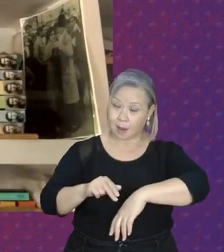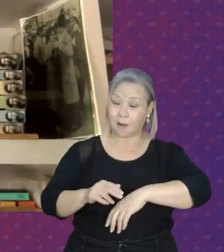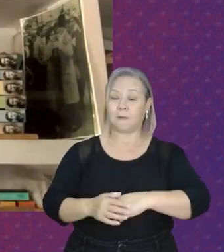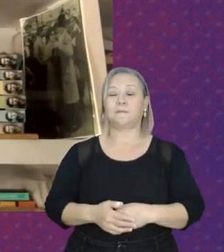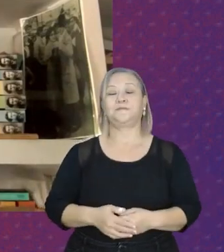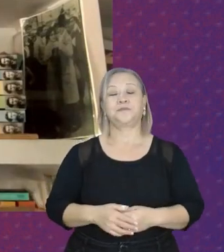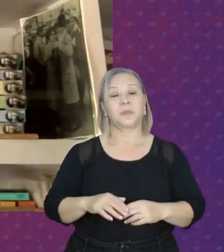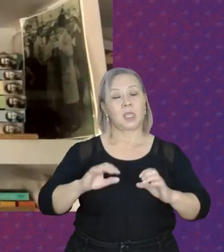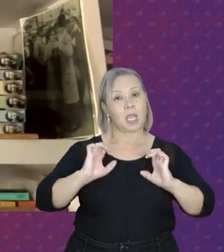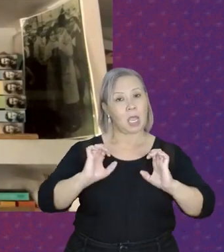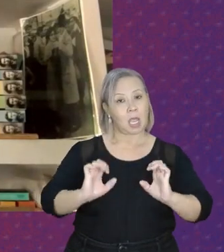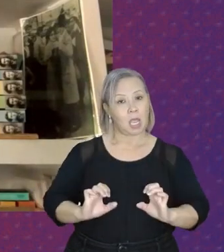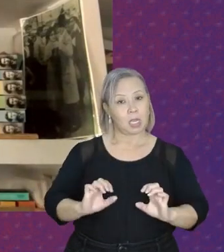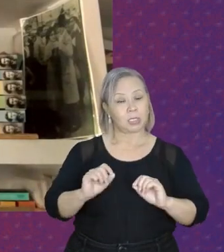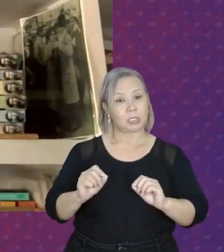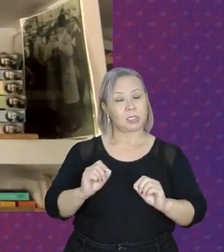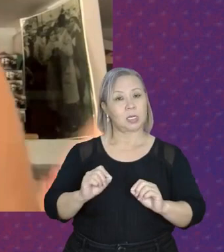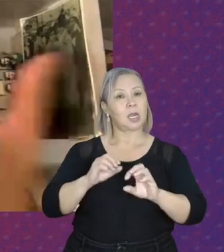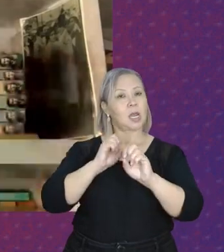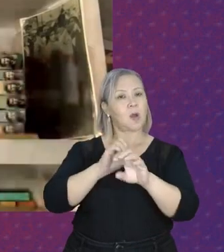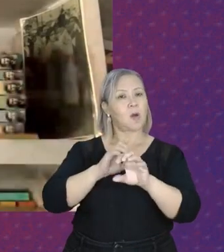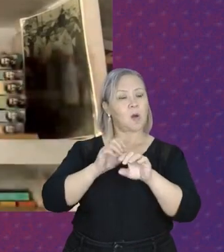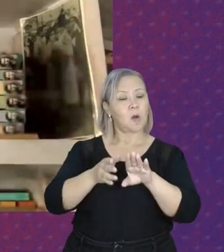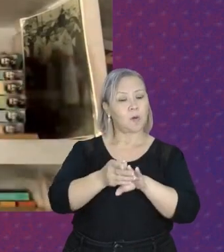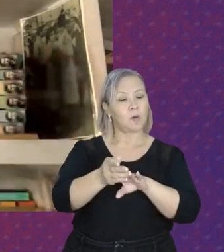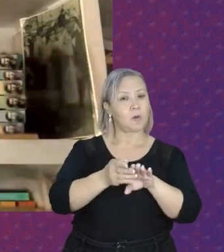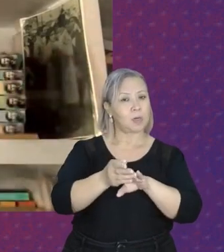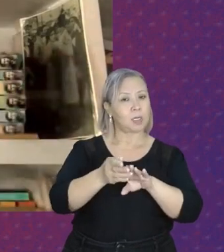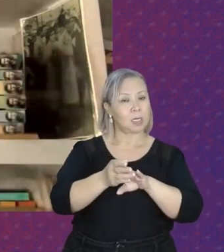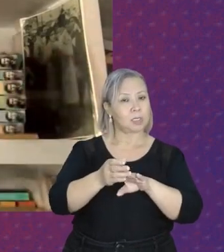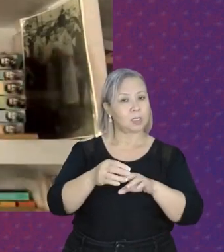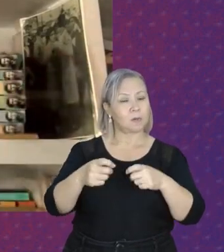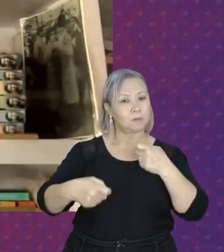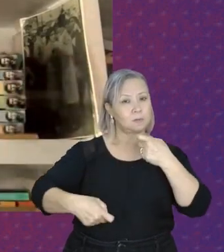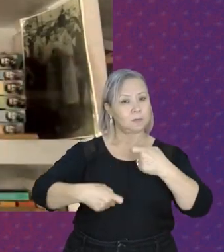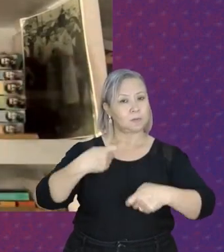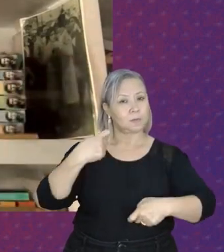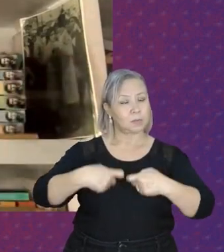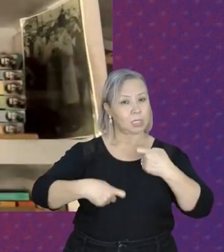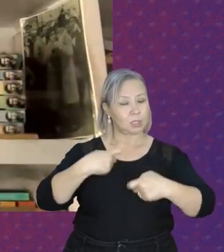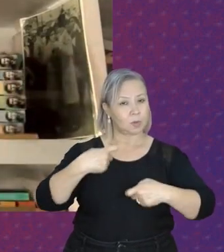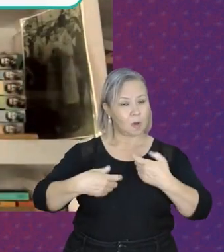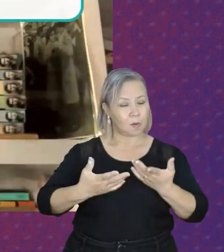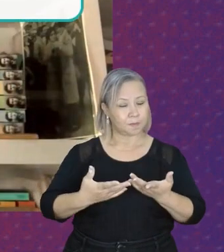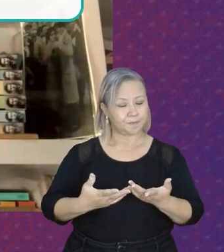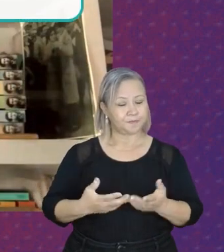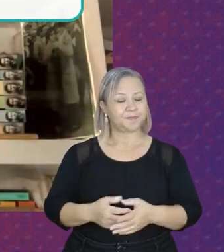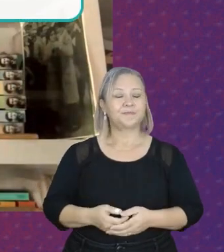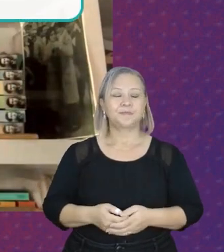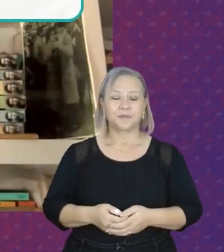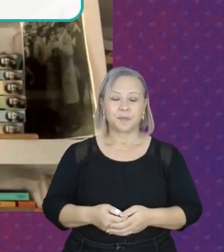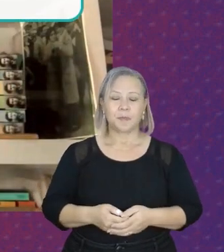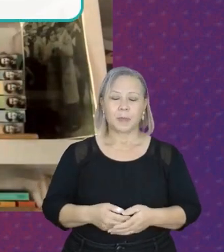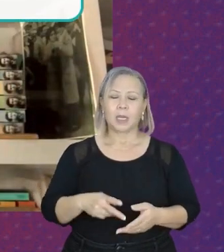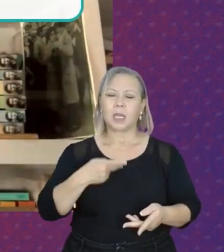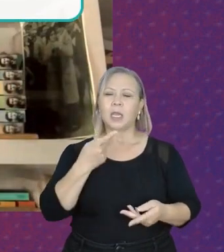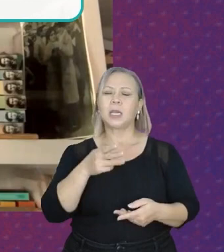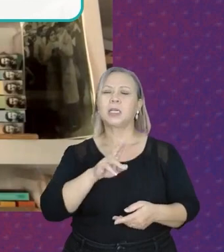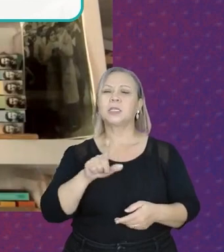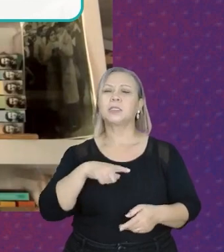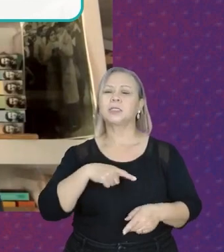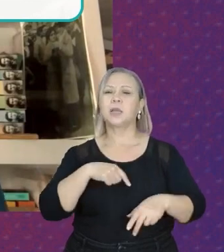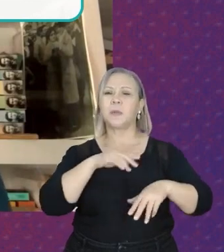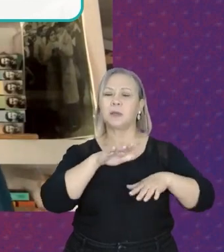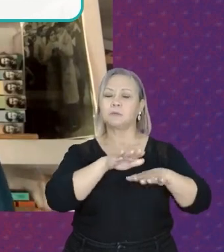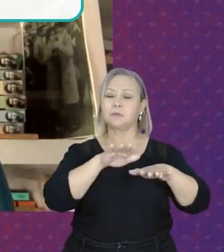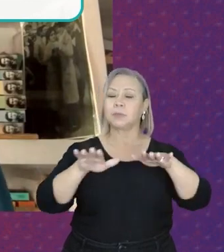sexual, que envolve a condição da mulher e aquilo que a gente chama de desigualdade de gênero,